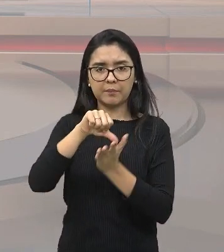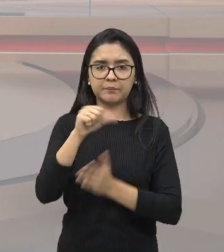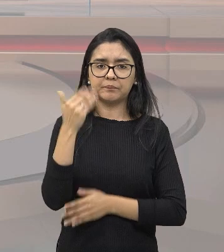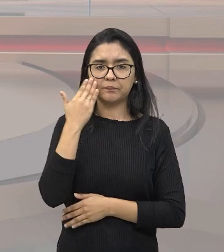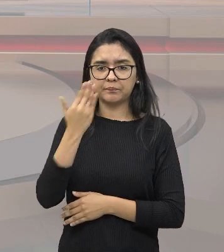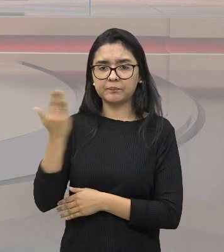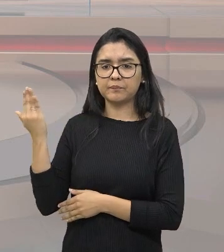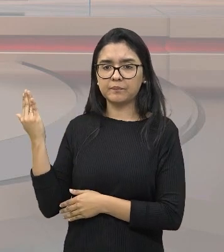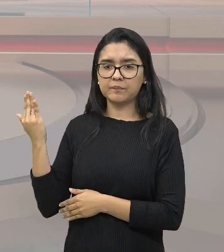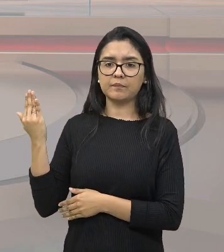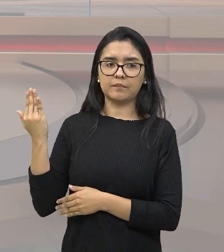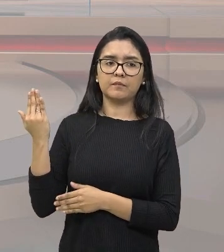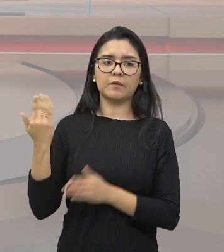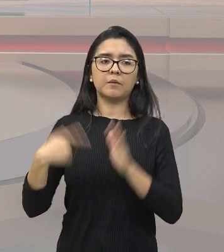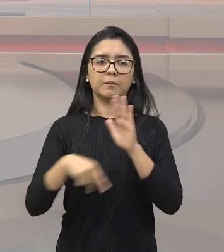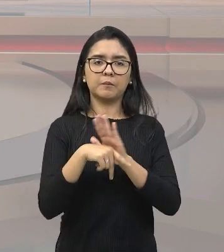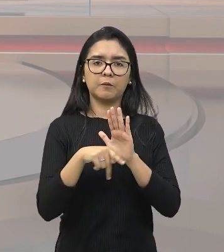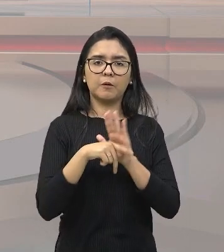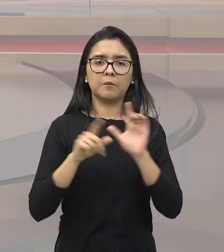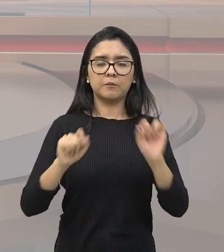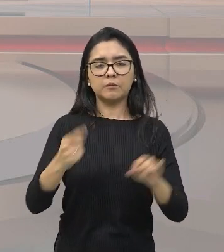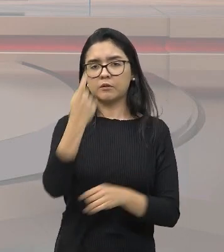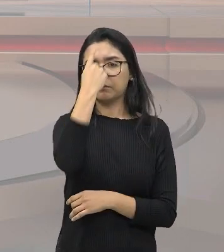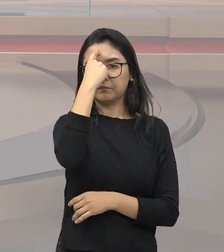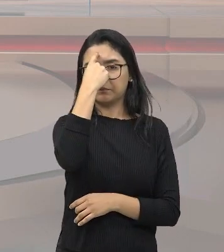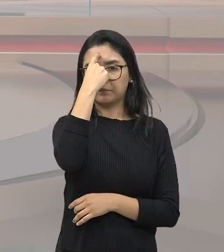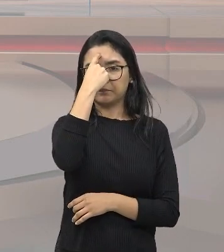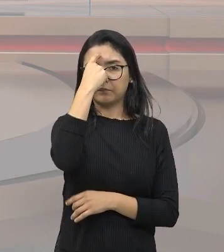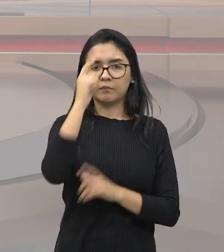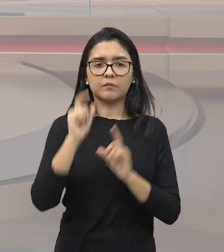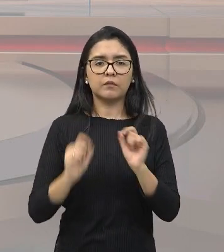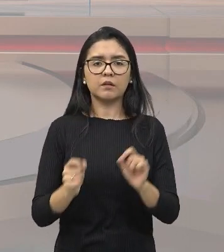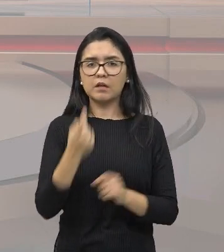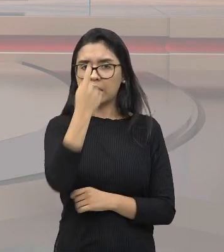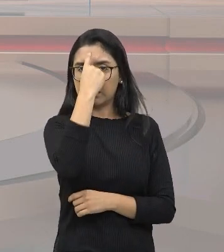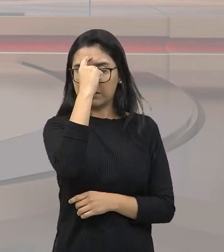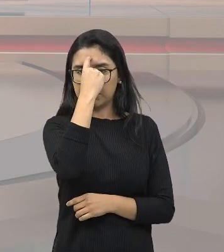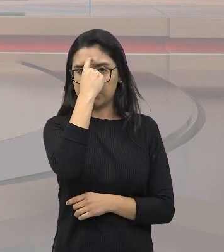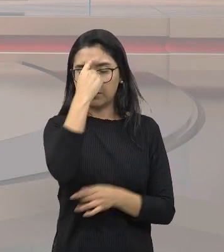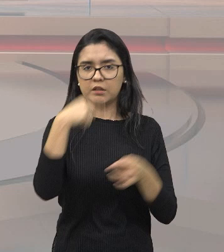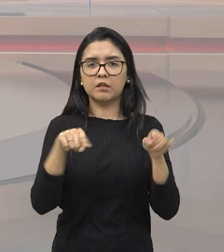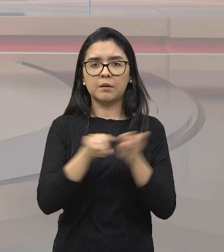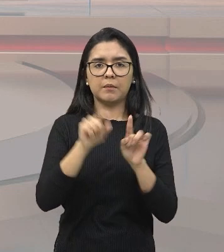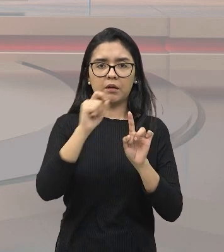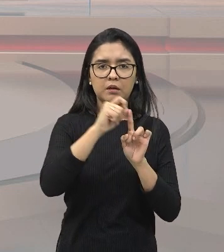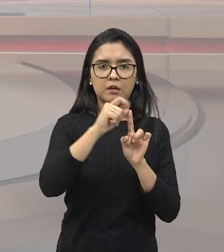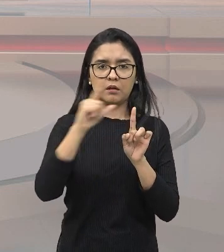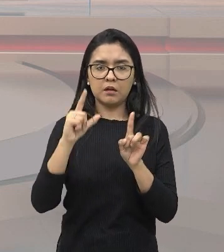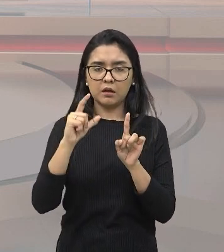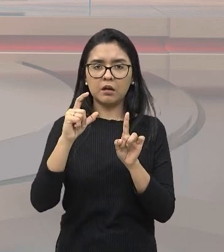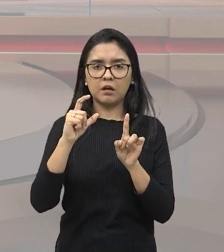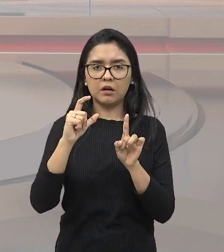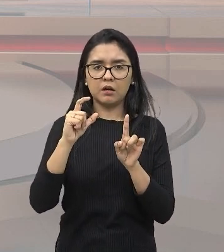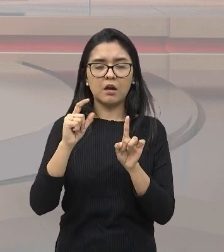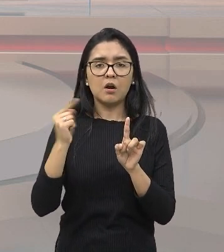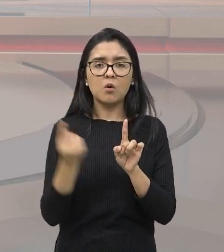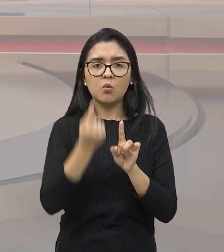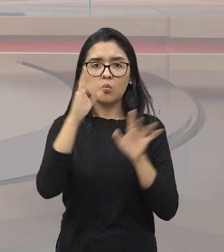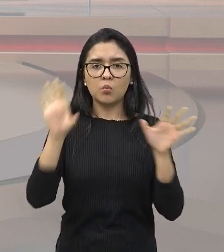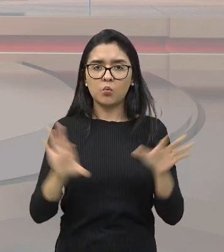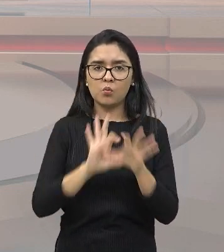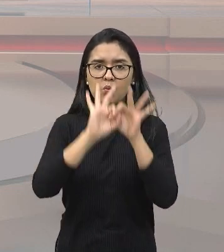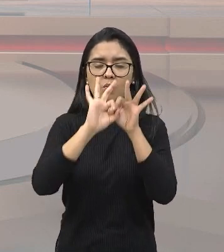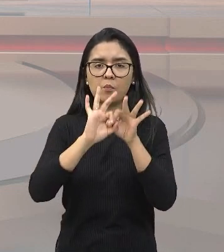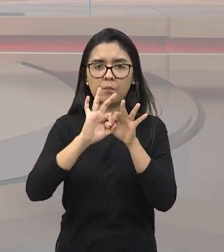questão da Índia ali, que anteriormente Índia e Paquistão eram apenas uma nação, eram o